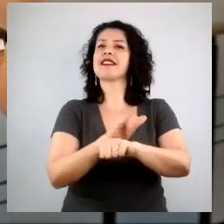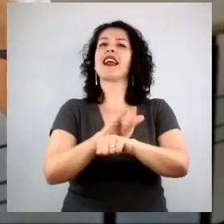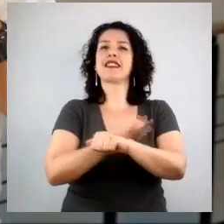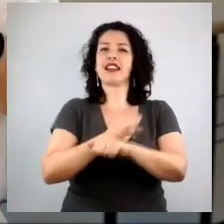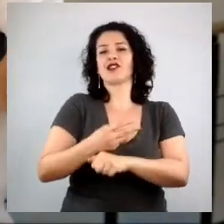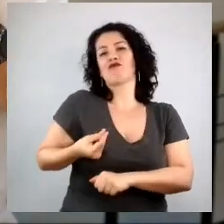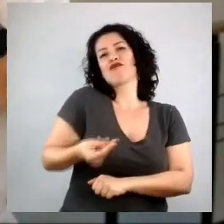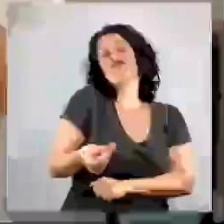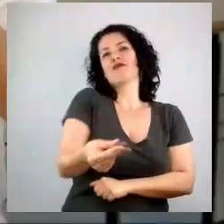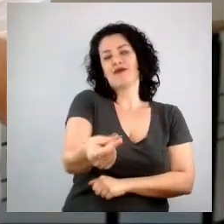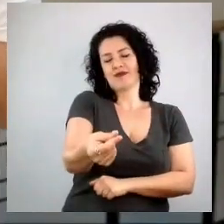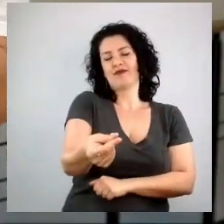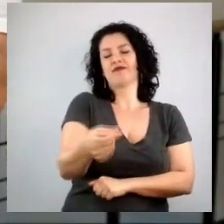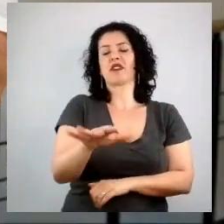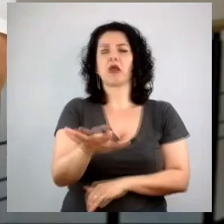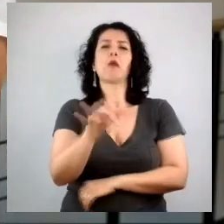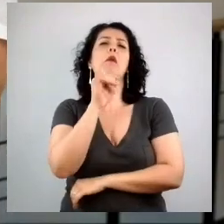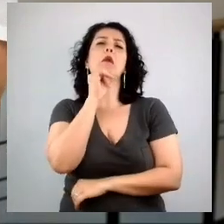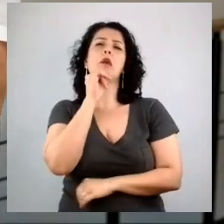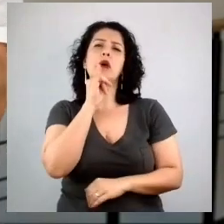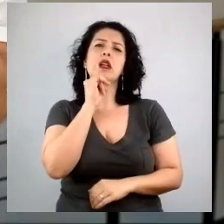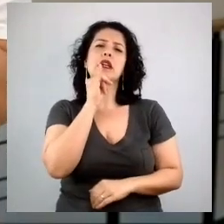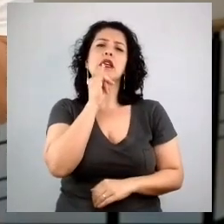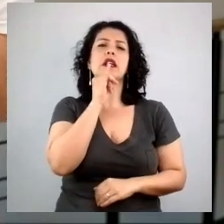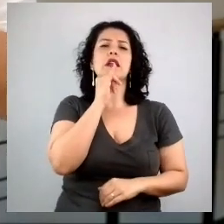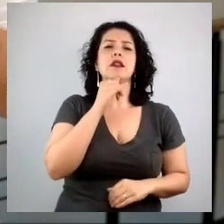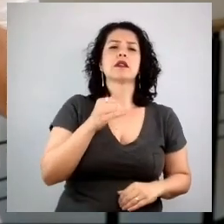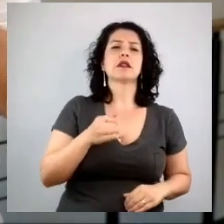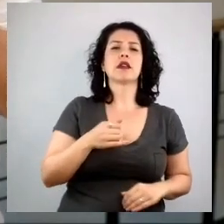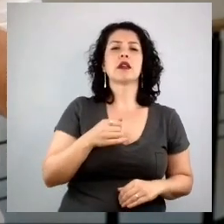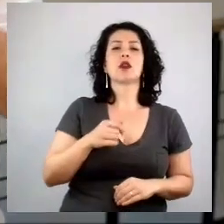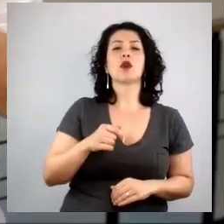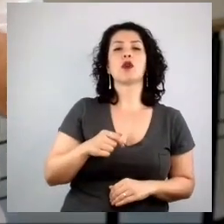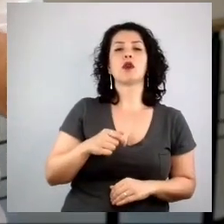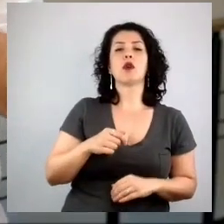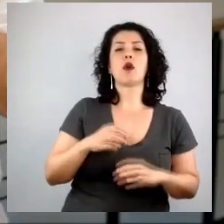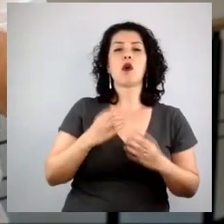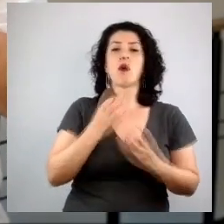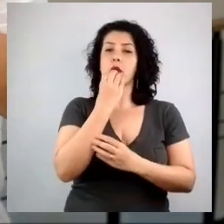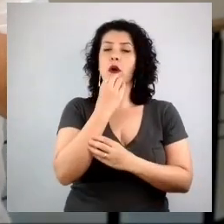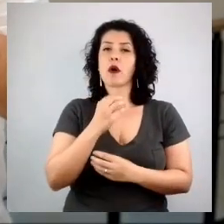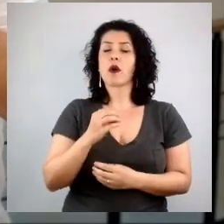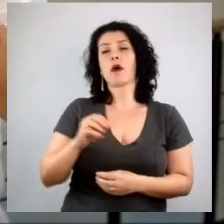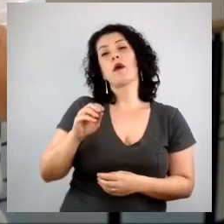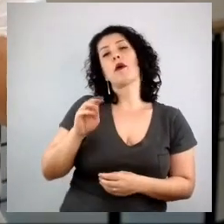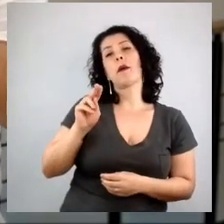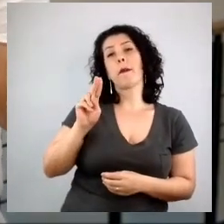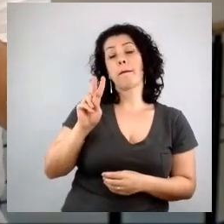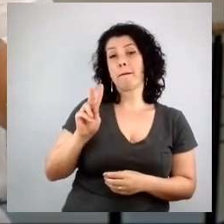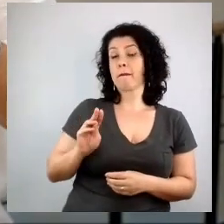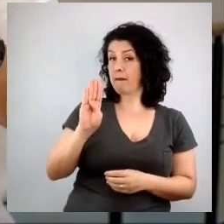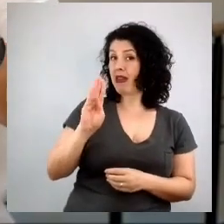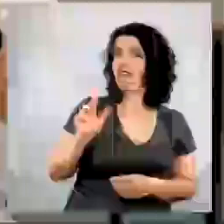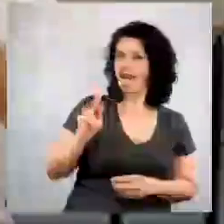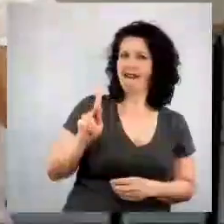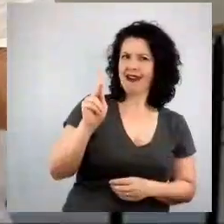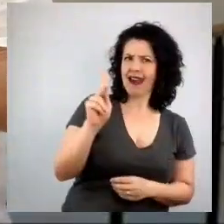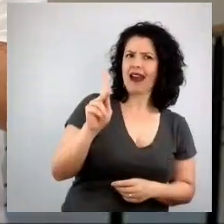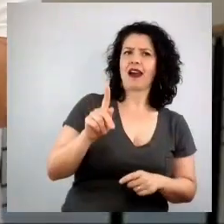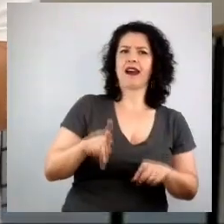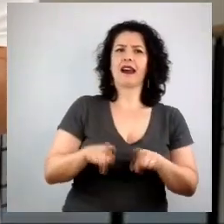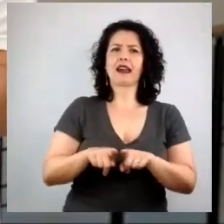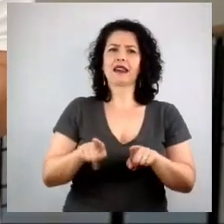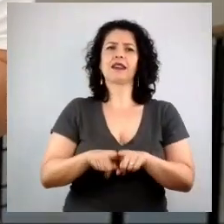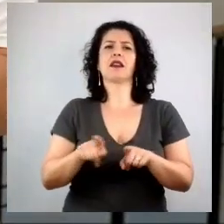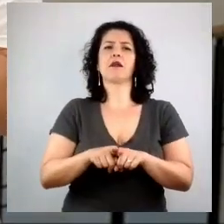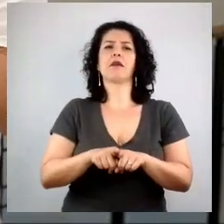N exemplos, como o Flame Grill de Burger King, ou mesmo, assim, antes de falar sobre o Think Different, a Apple